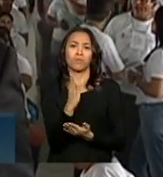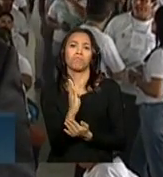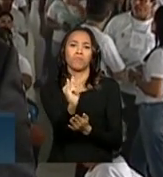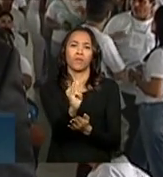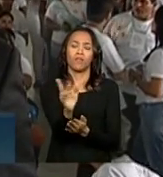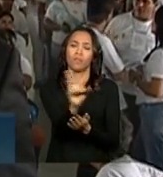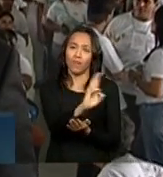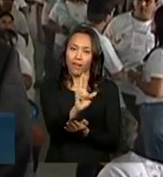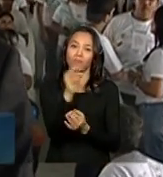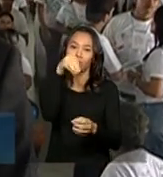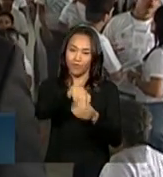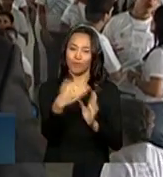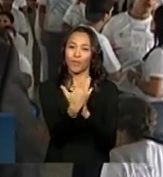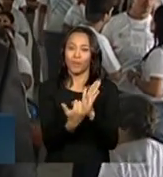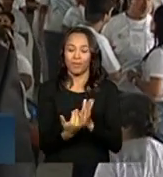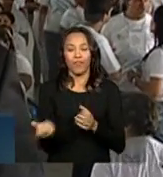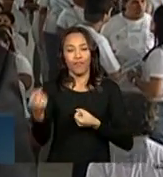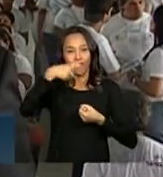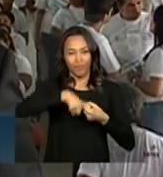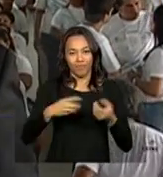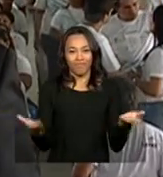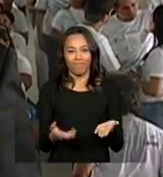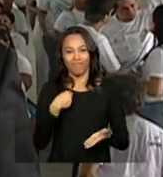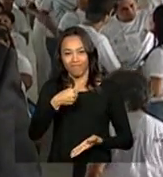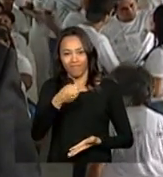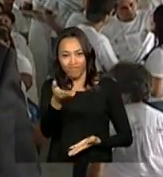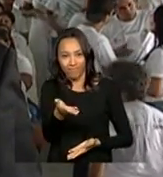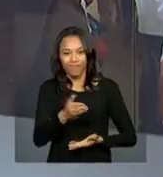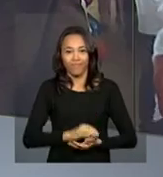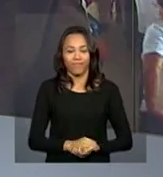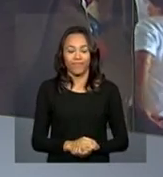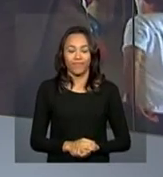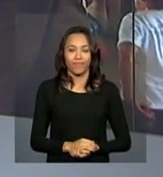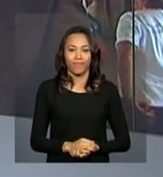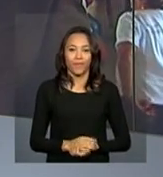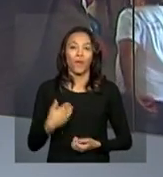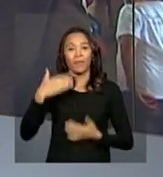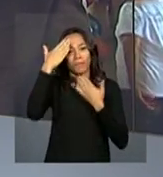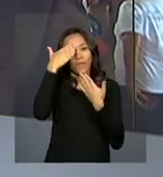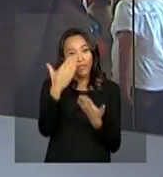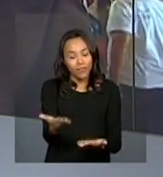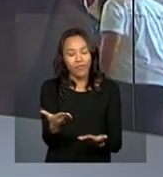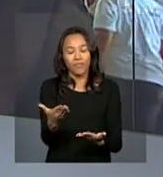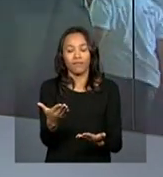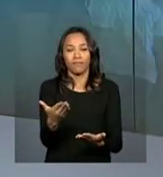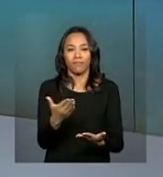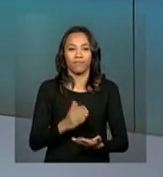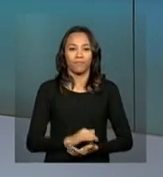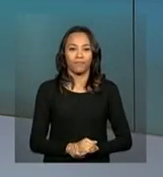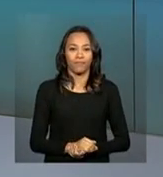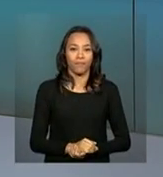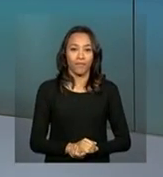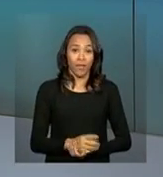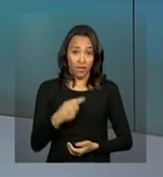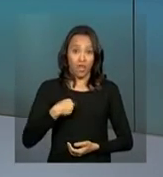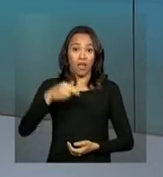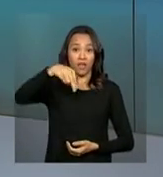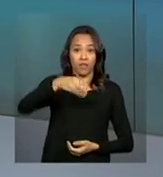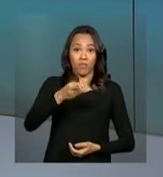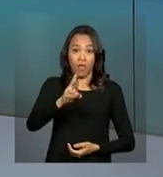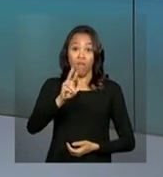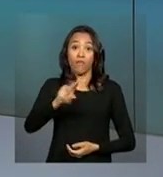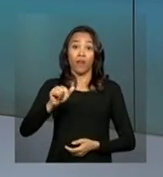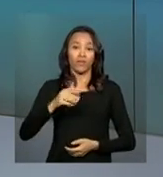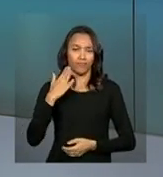reais no programa. Voltamos com você no estúdio, Lúcia. Obrigada, Paulo. E a NBR vai